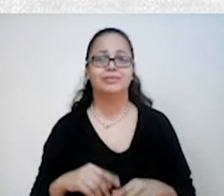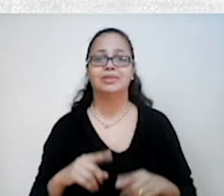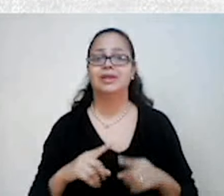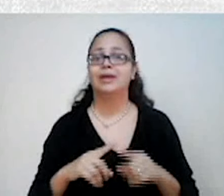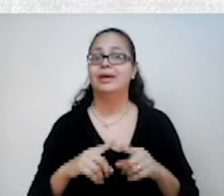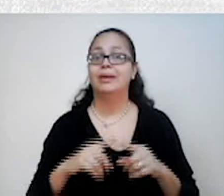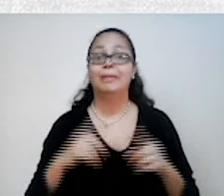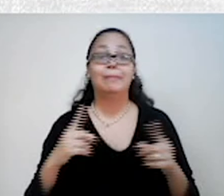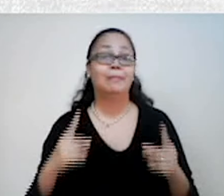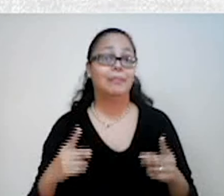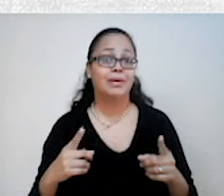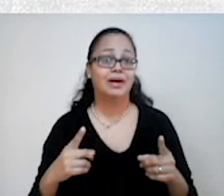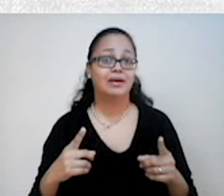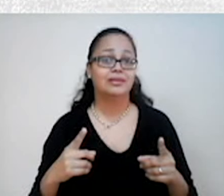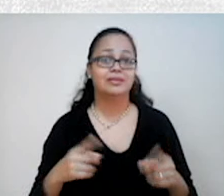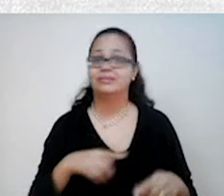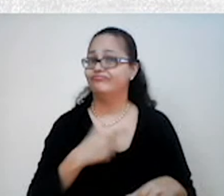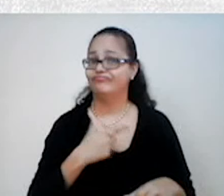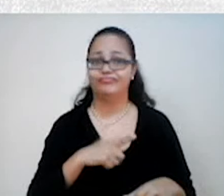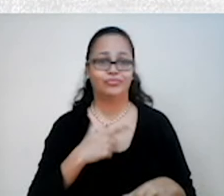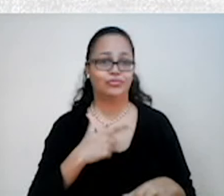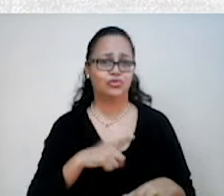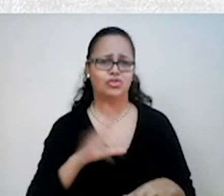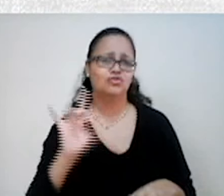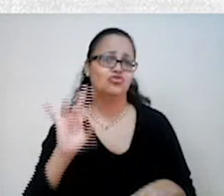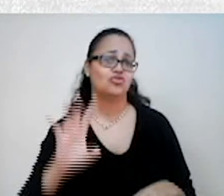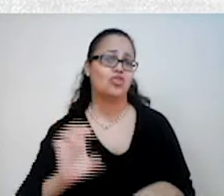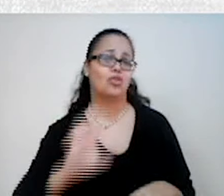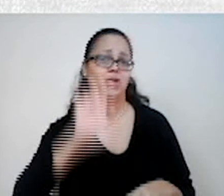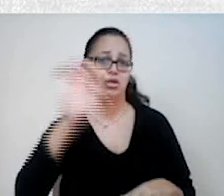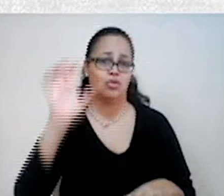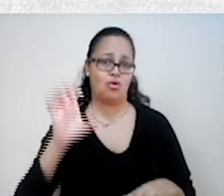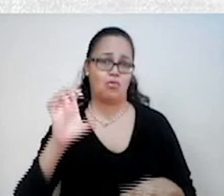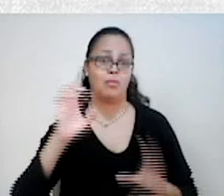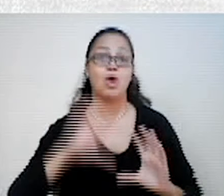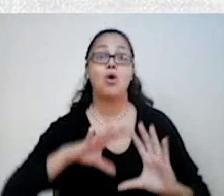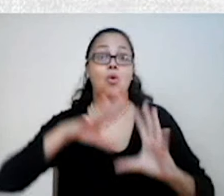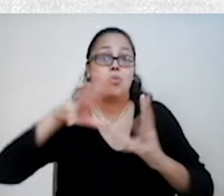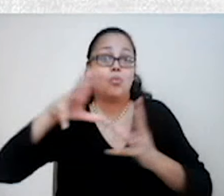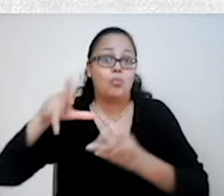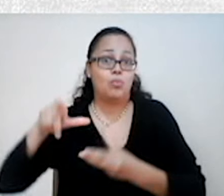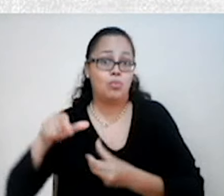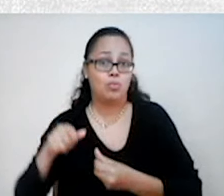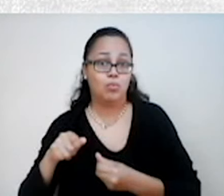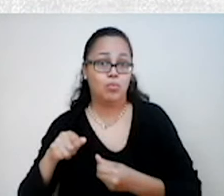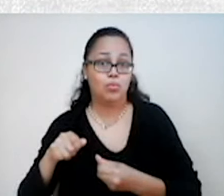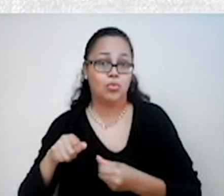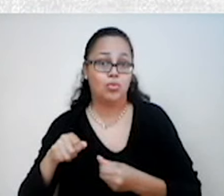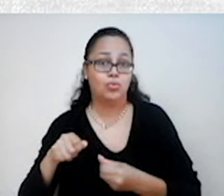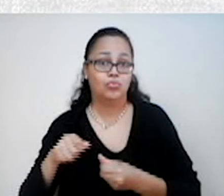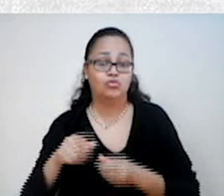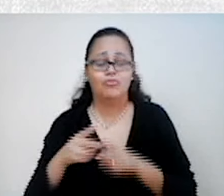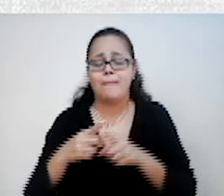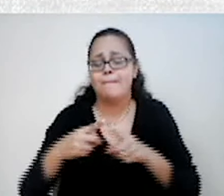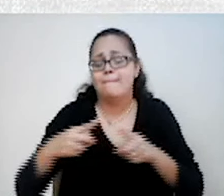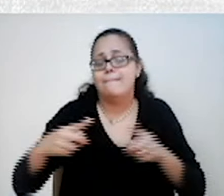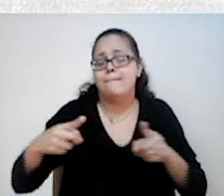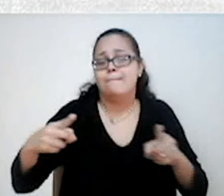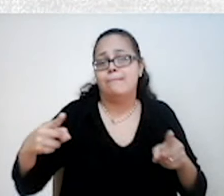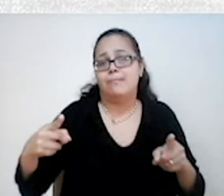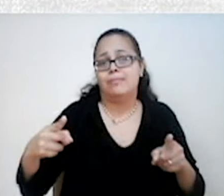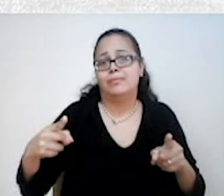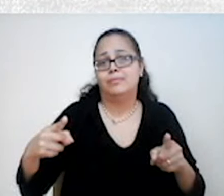Mas não existia, não existia só a Europa. O mundo era muito maior que a Europa, não é, gente?